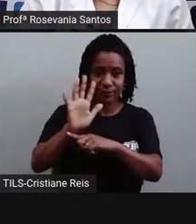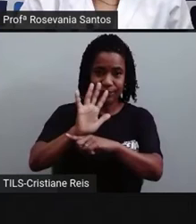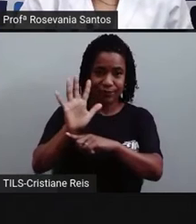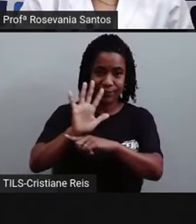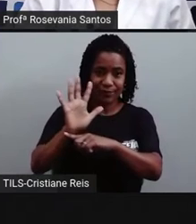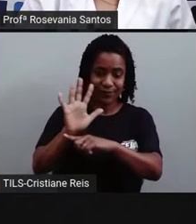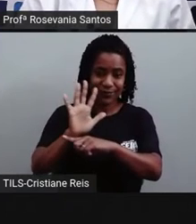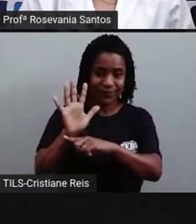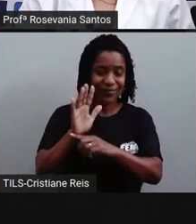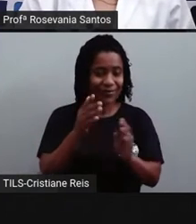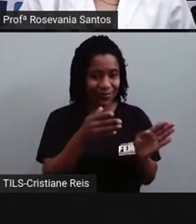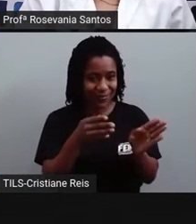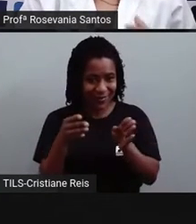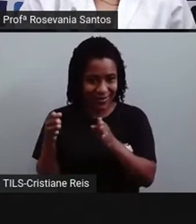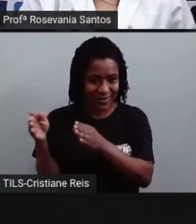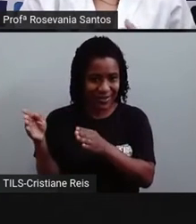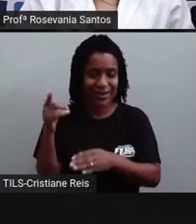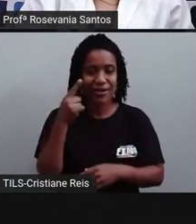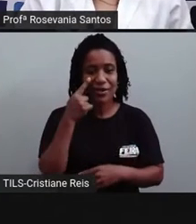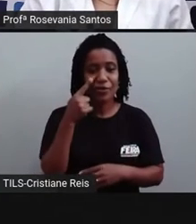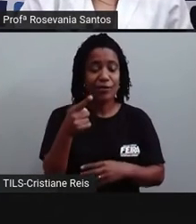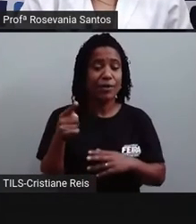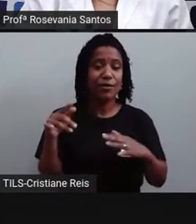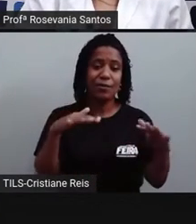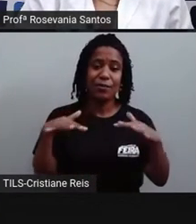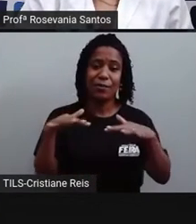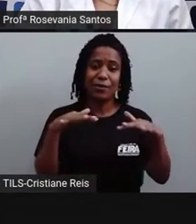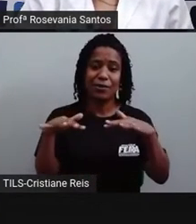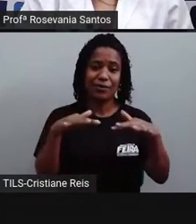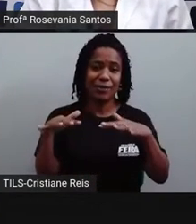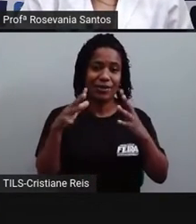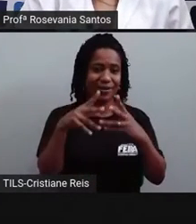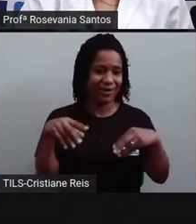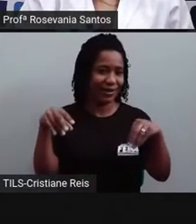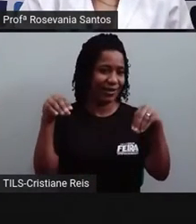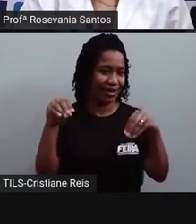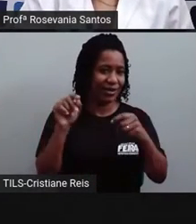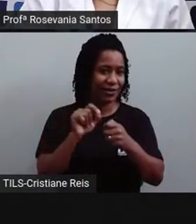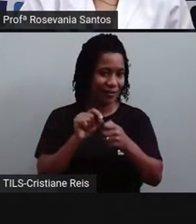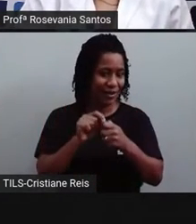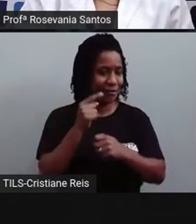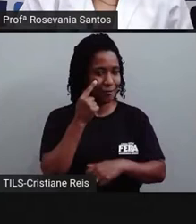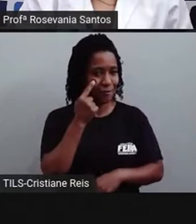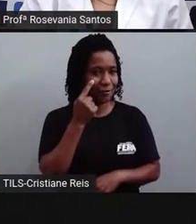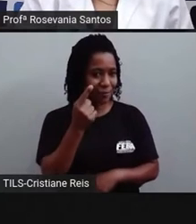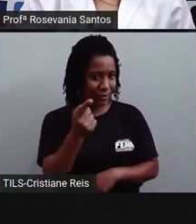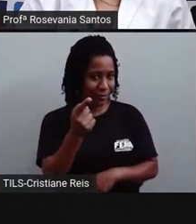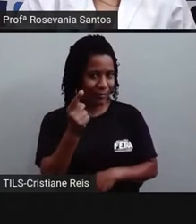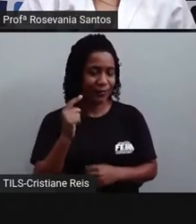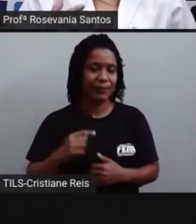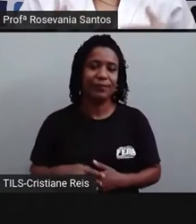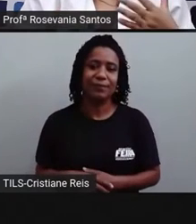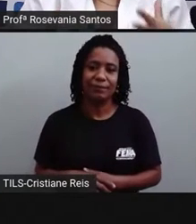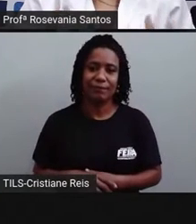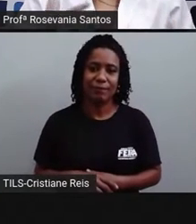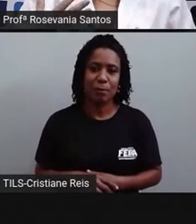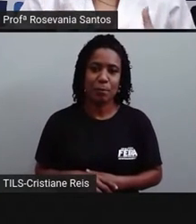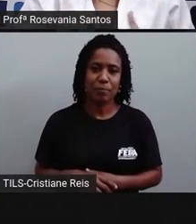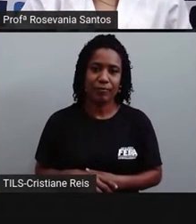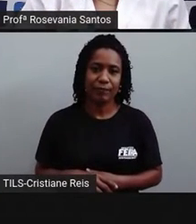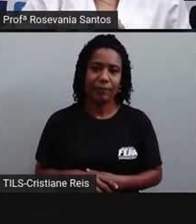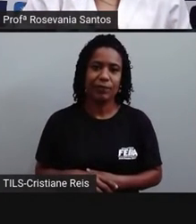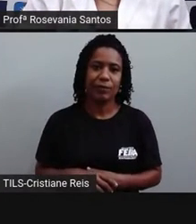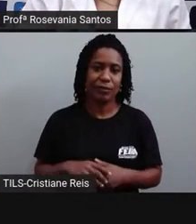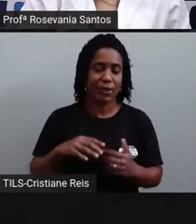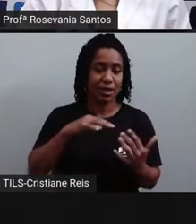videozinho, esse movimento que a Terra vai fazendo. Ó, tá vendo? À medida que vai se